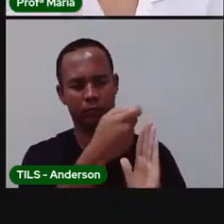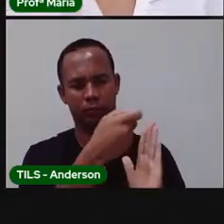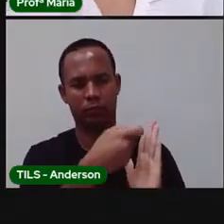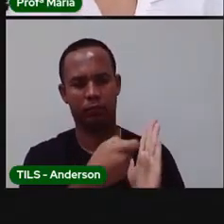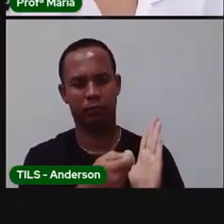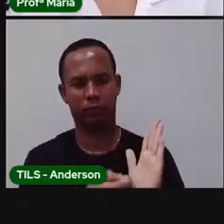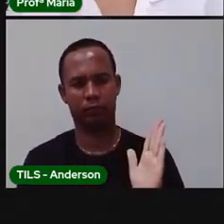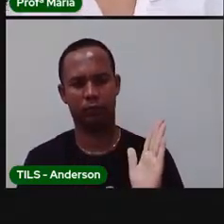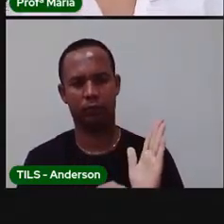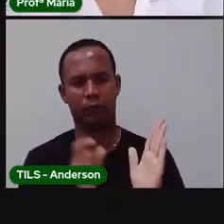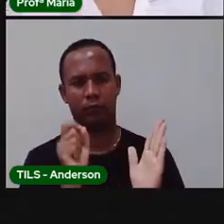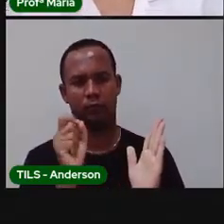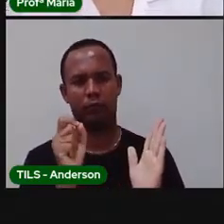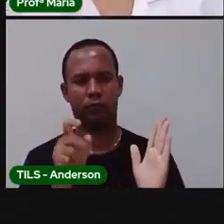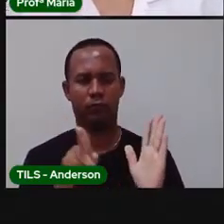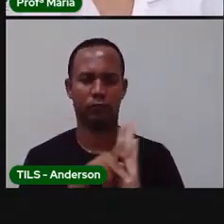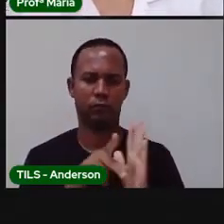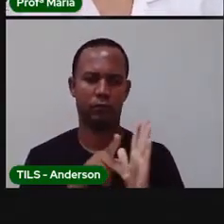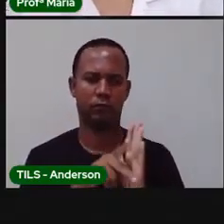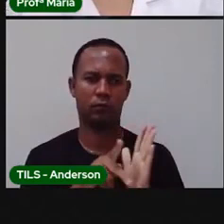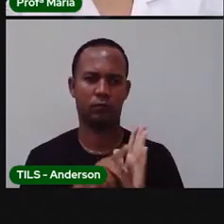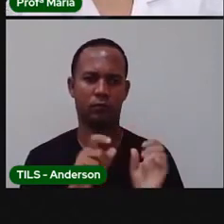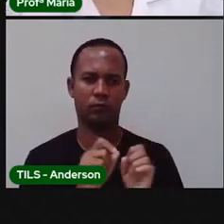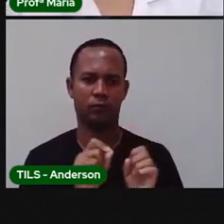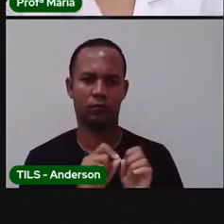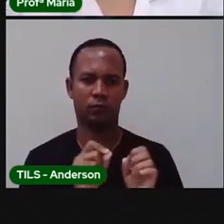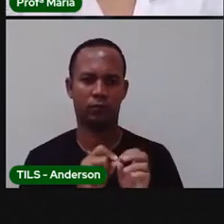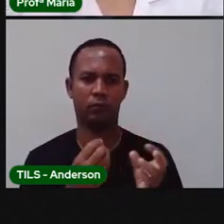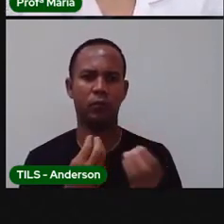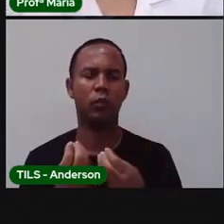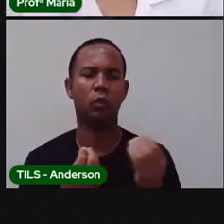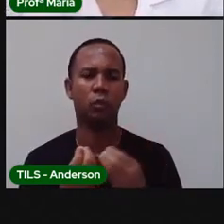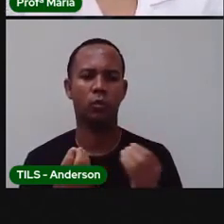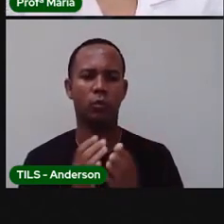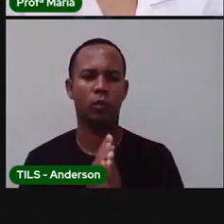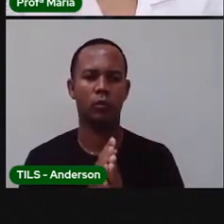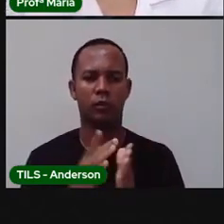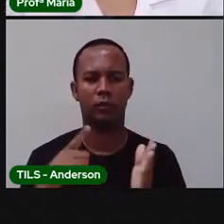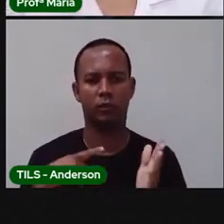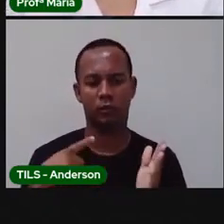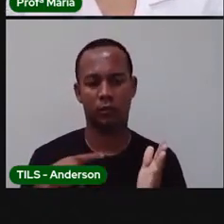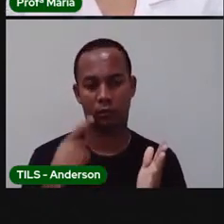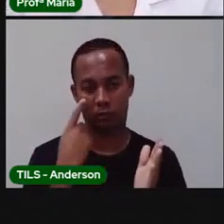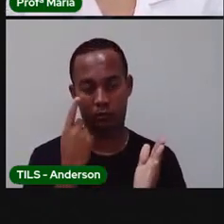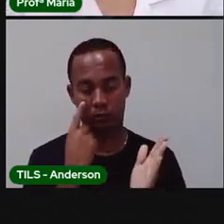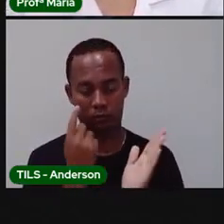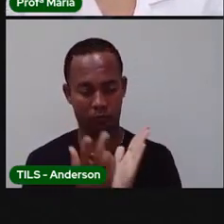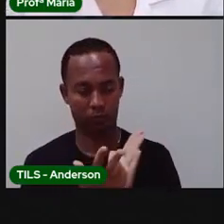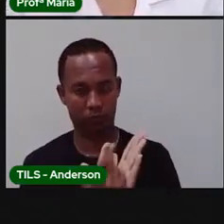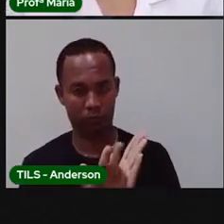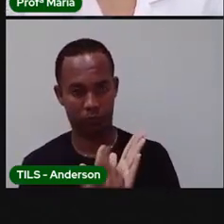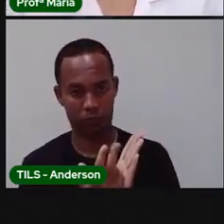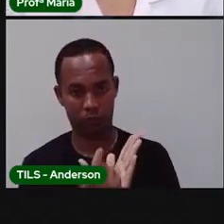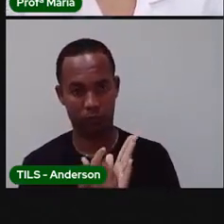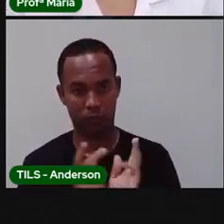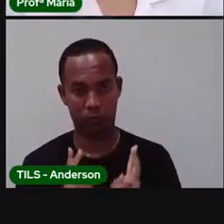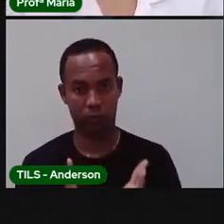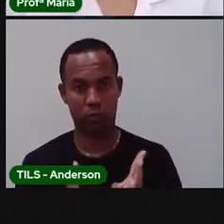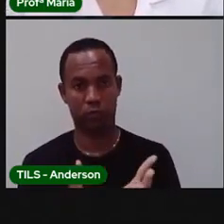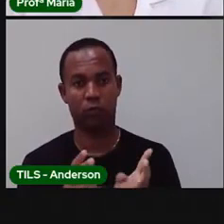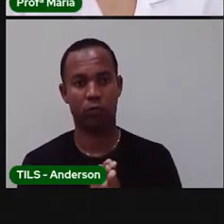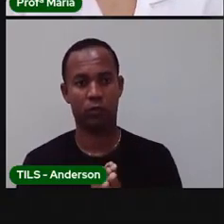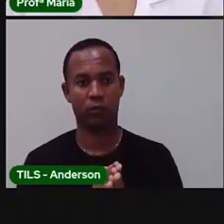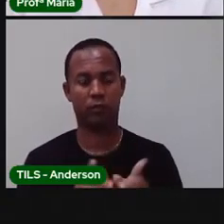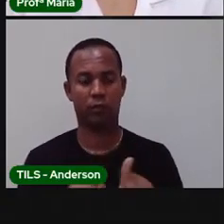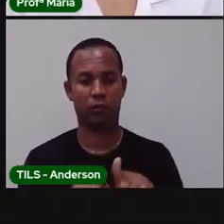desenhar aí no caderno de vocês e vai fazer o que está pedindo aqui. Aí tem aqui, Desenha a tabela e dê continuidade. Tem a